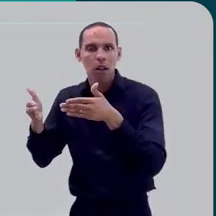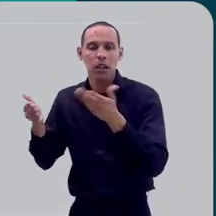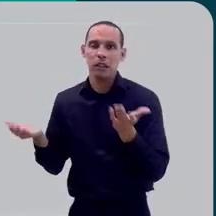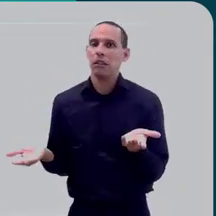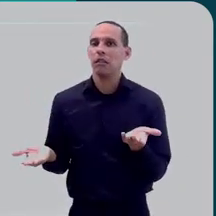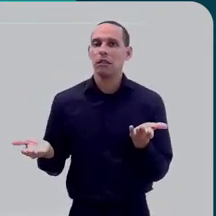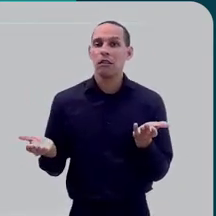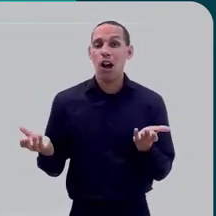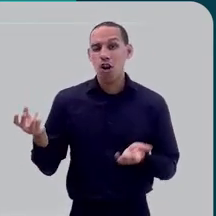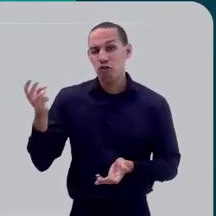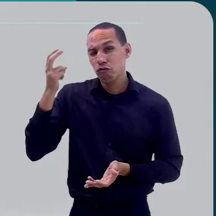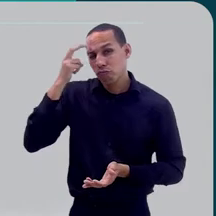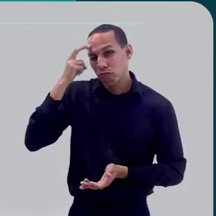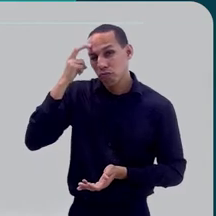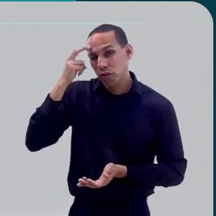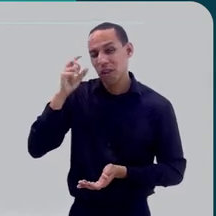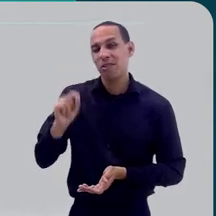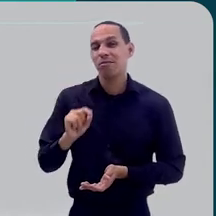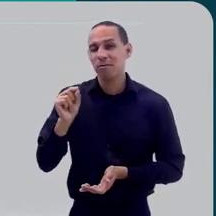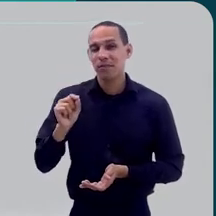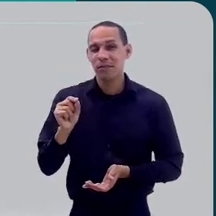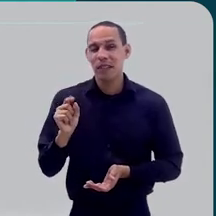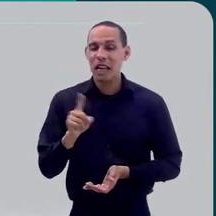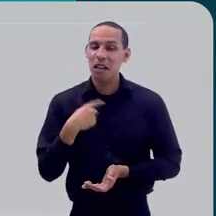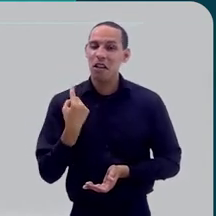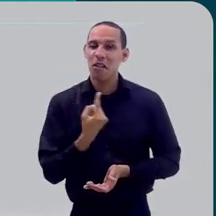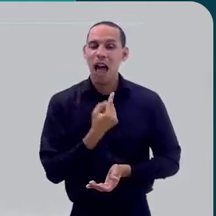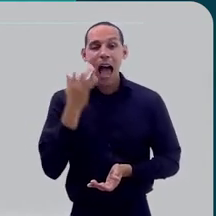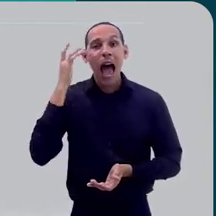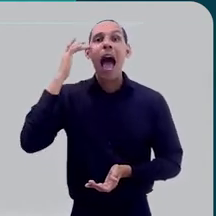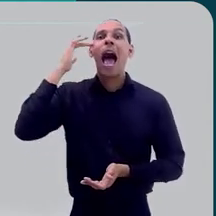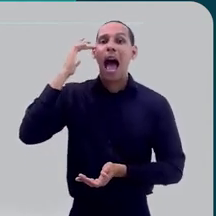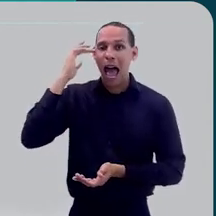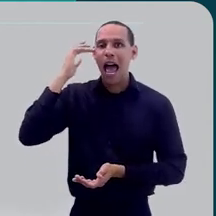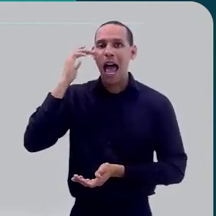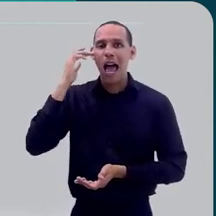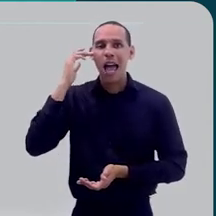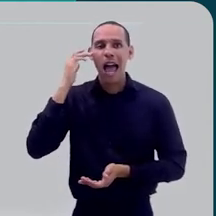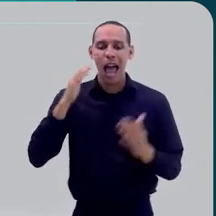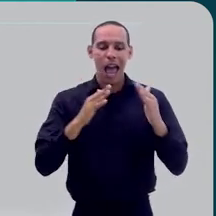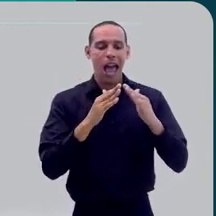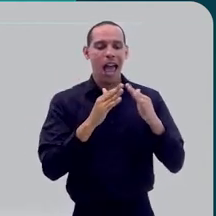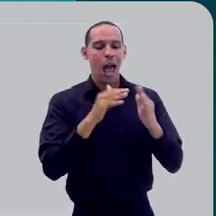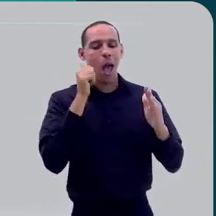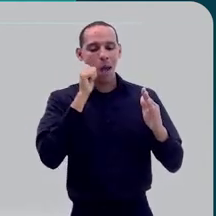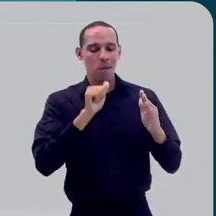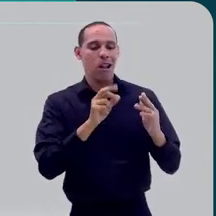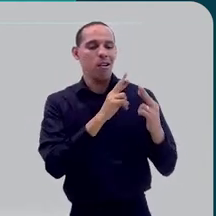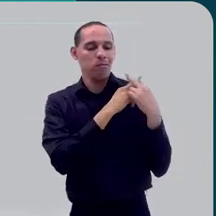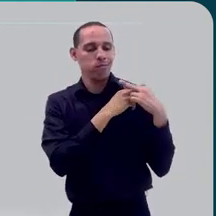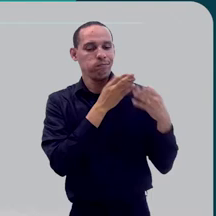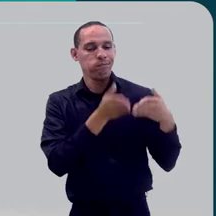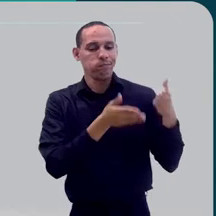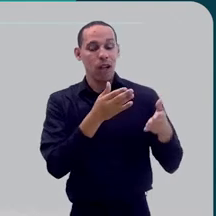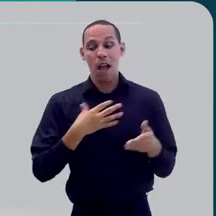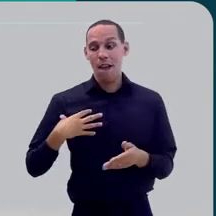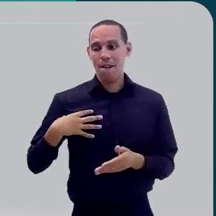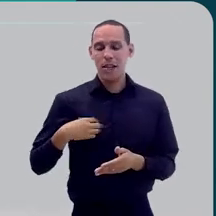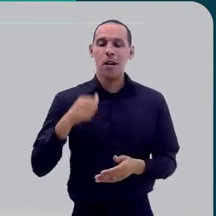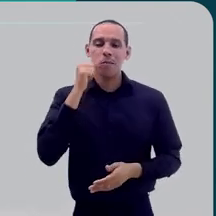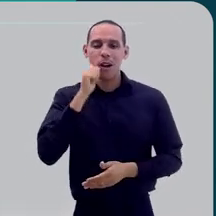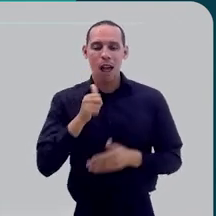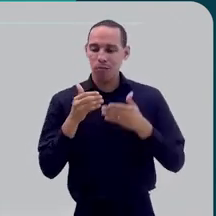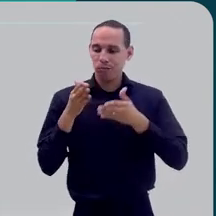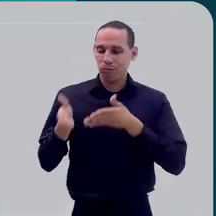culturalmente, a gente ainda tem essa ideia de que a casa é responsabilidade da mulher,